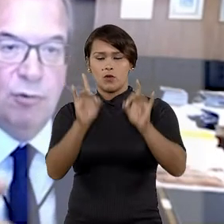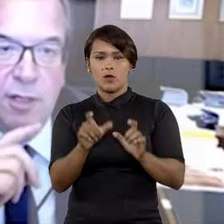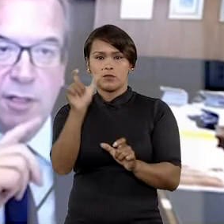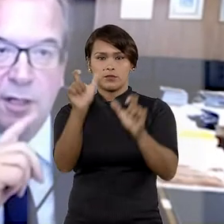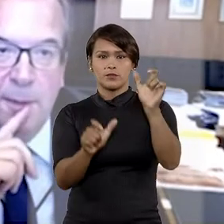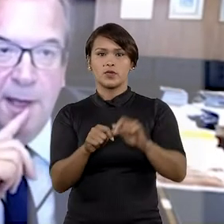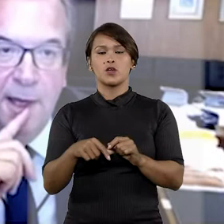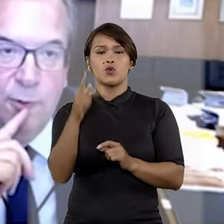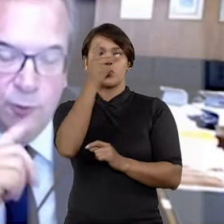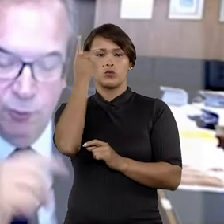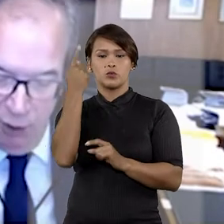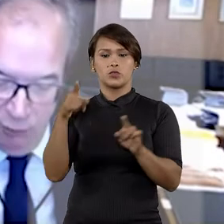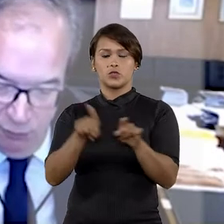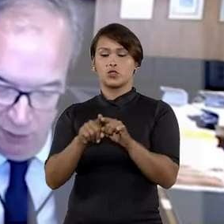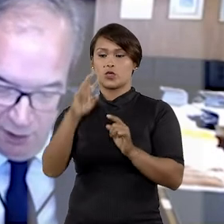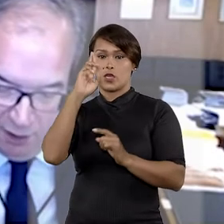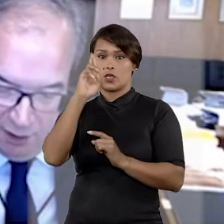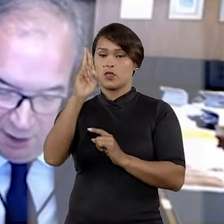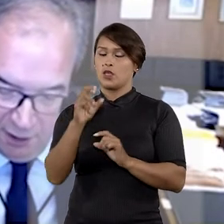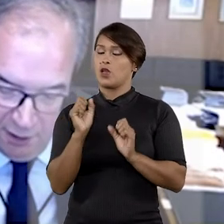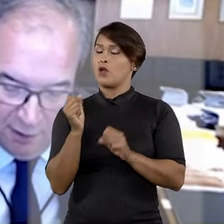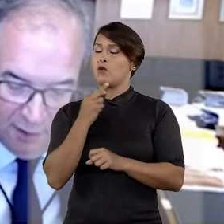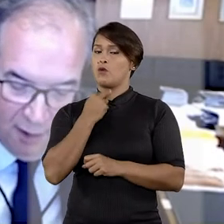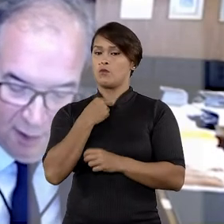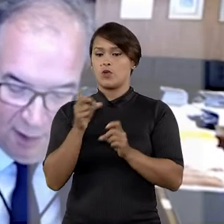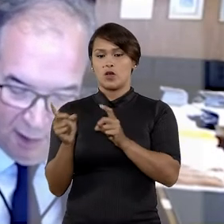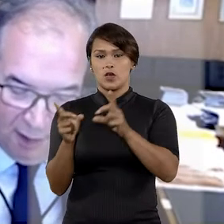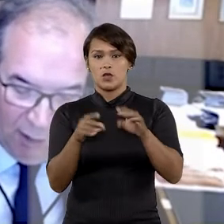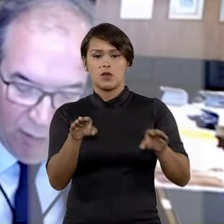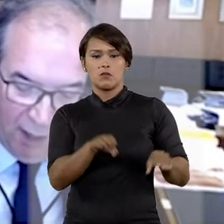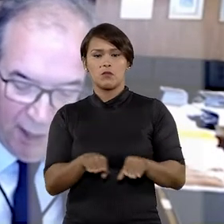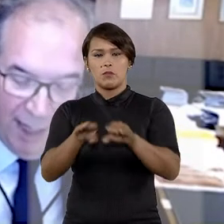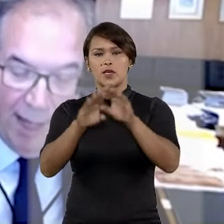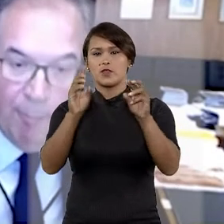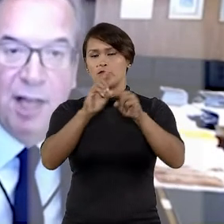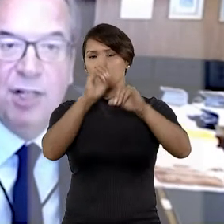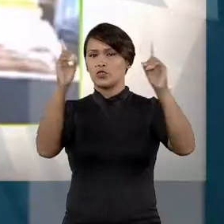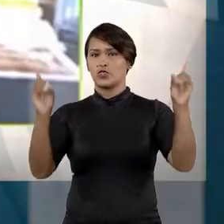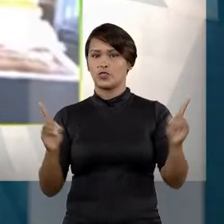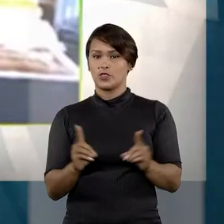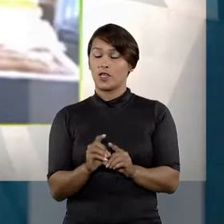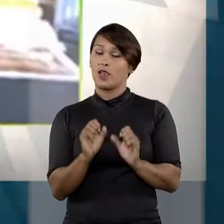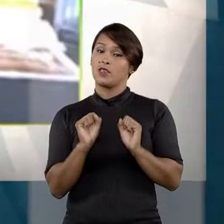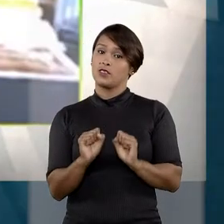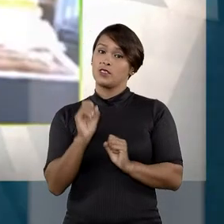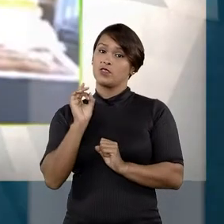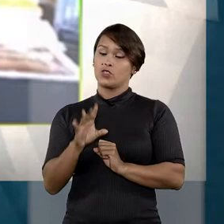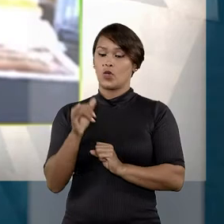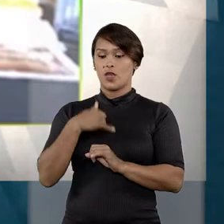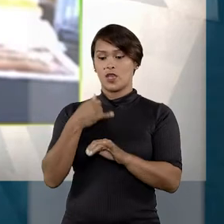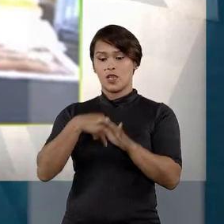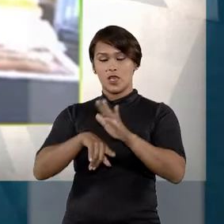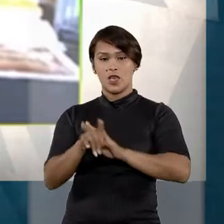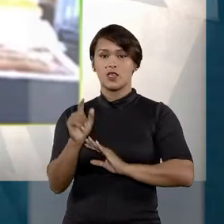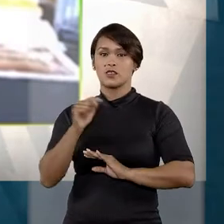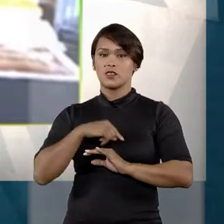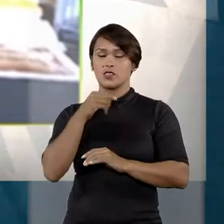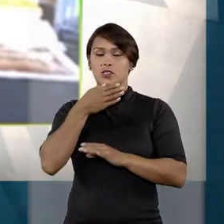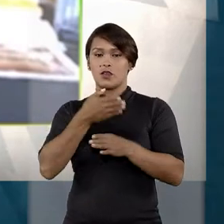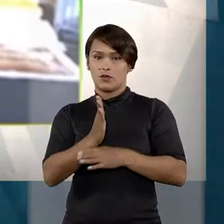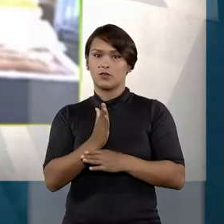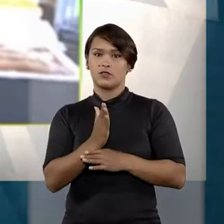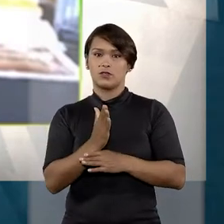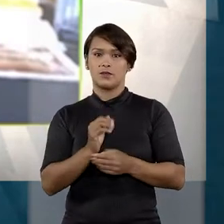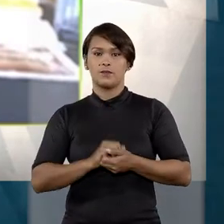unidades, os proprietários não poderão alugá-las por meio de plataformas digitais, a menos que essa modalidade seja